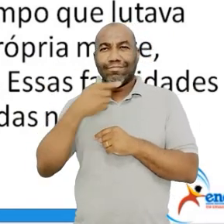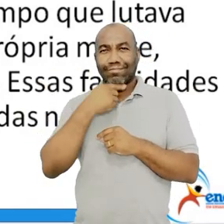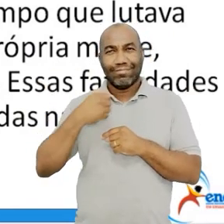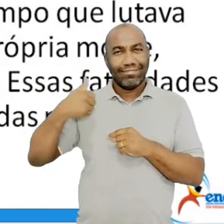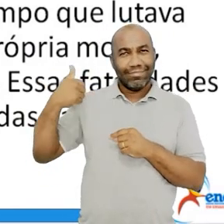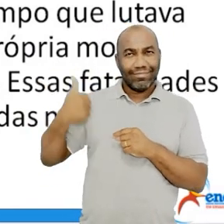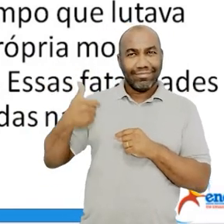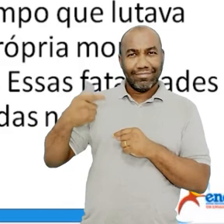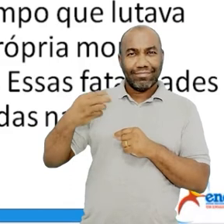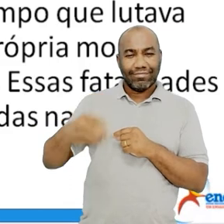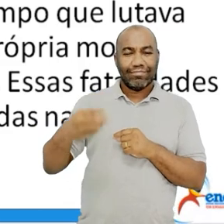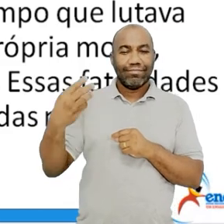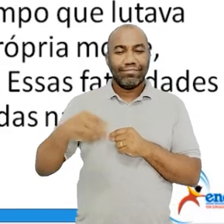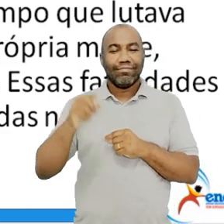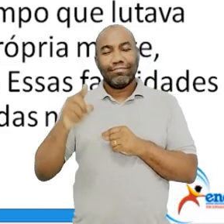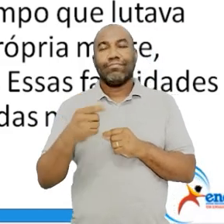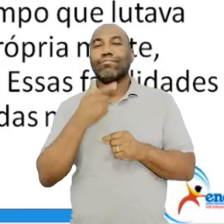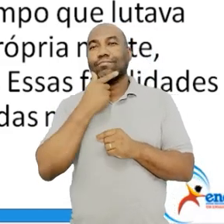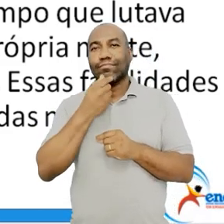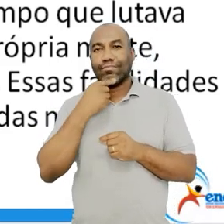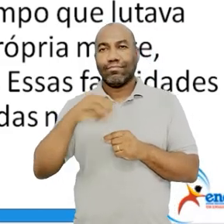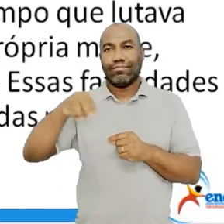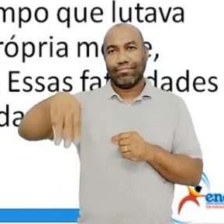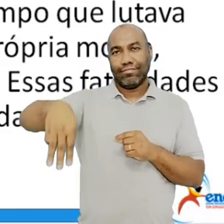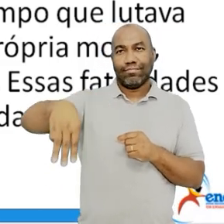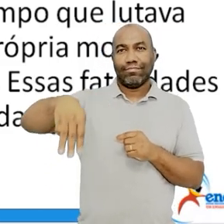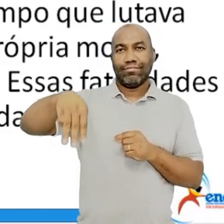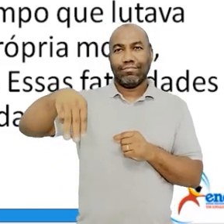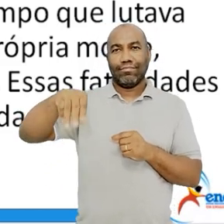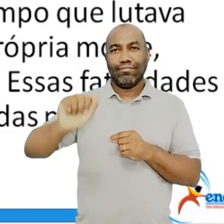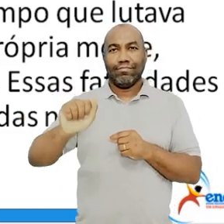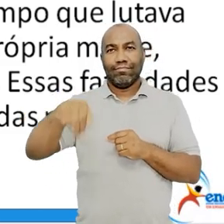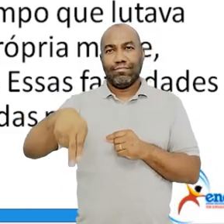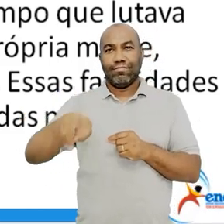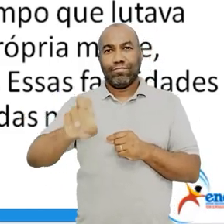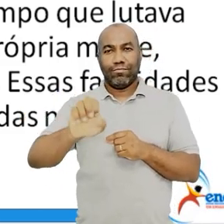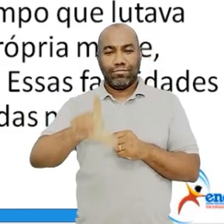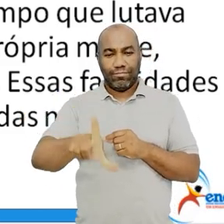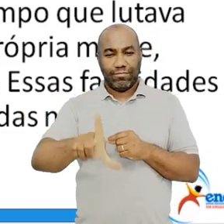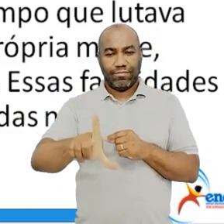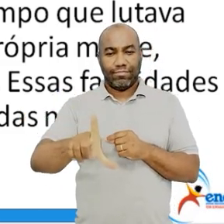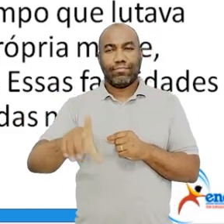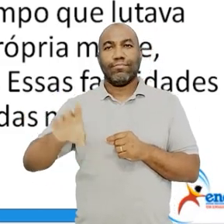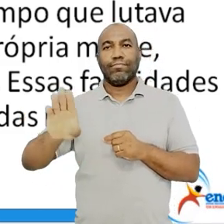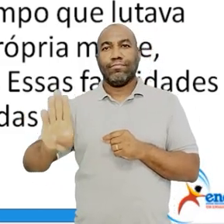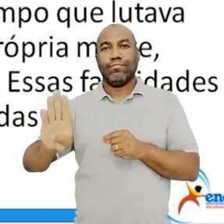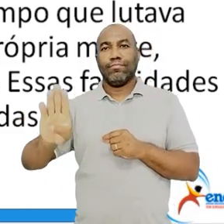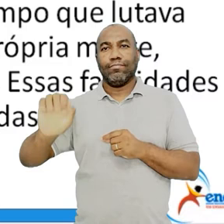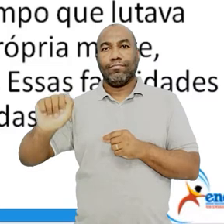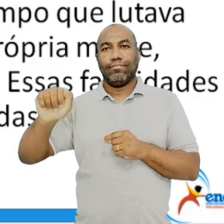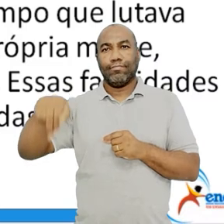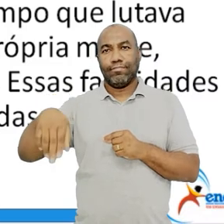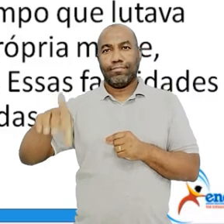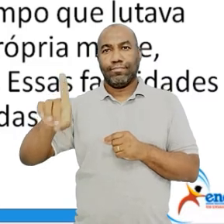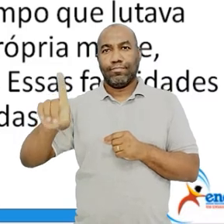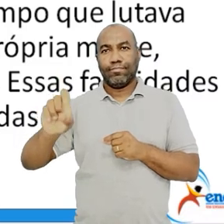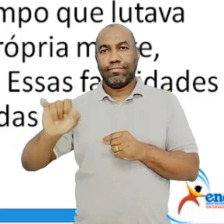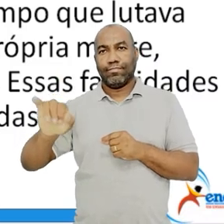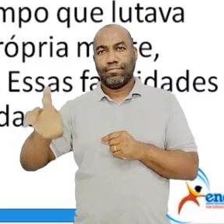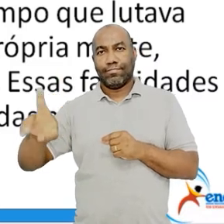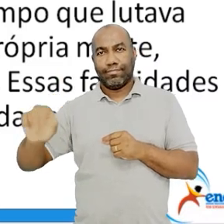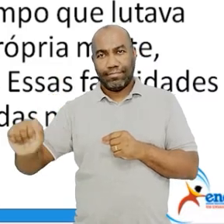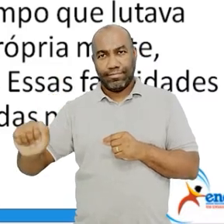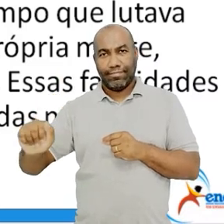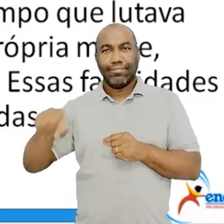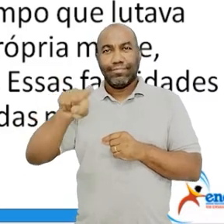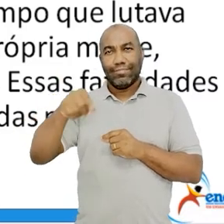cai bastante no Enem e no vestibular, que é o Manuel Bandeira. Ele participa à distância da Semana da Arte Moderna, como eu já